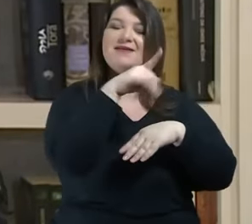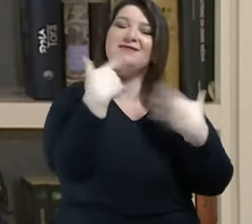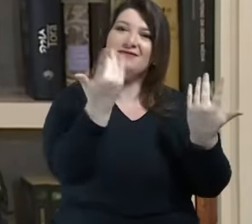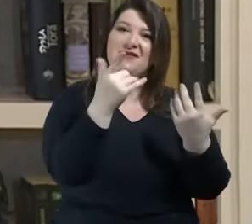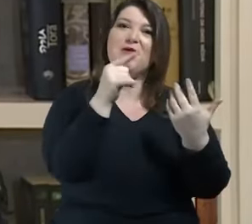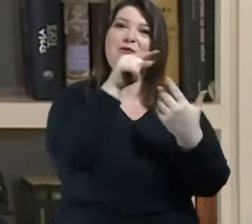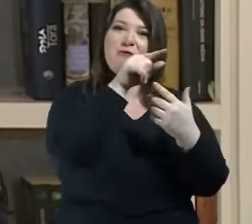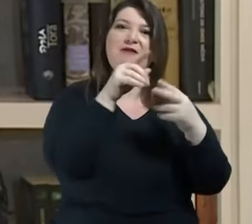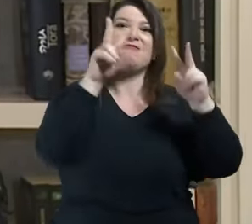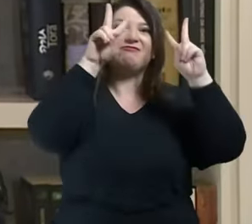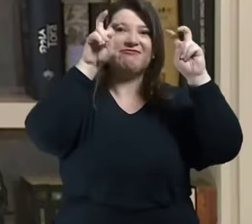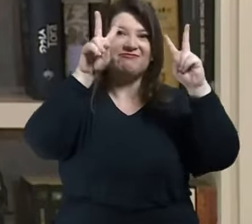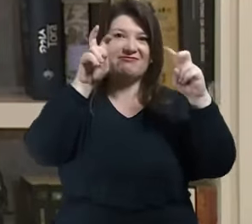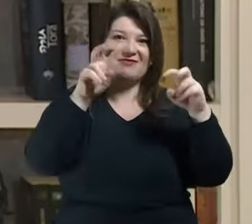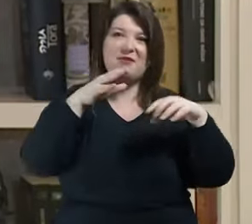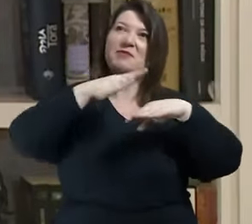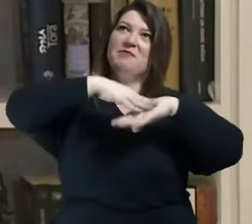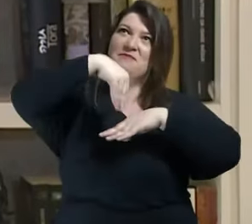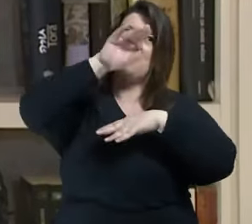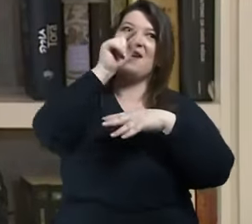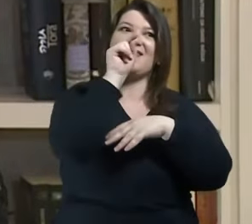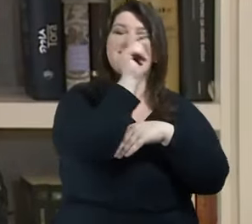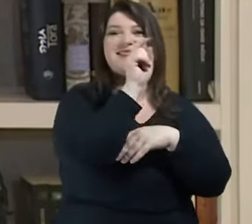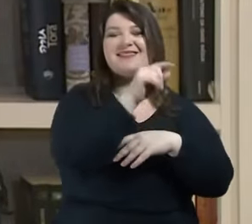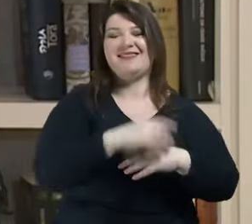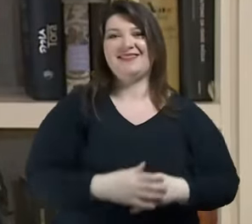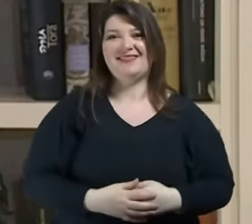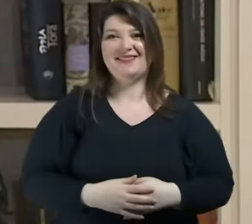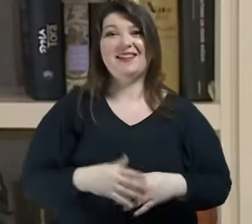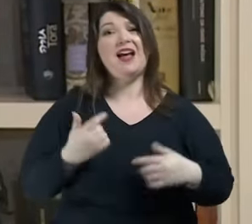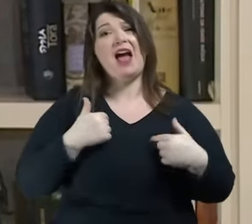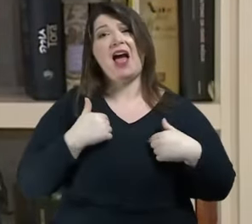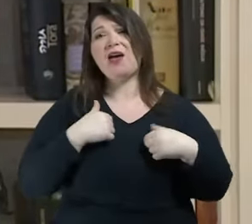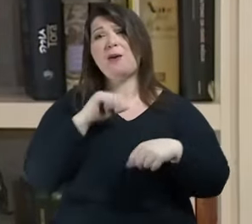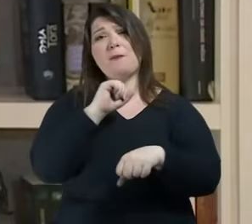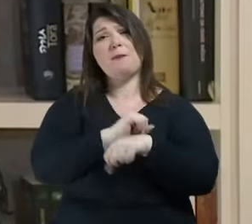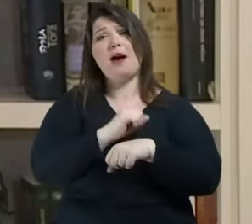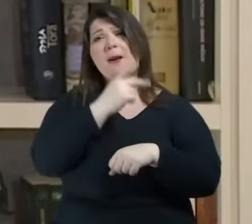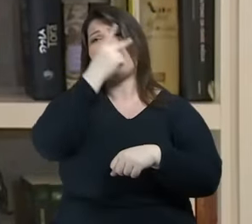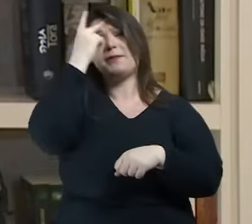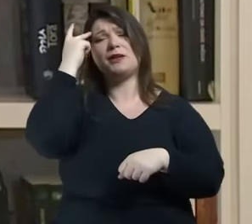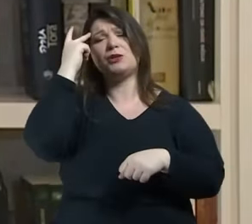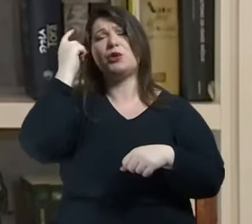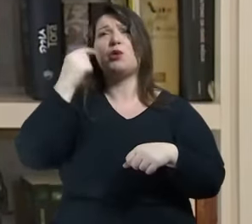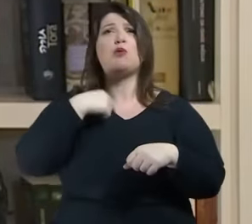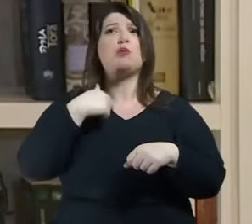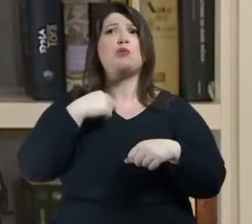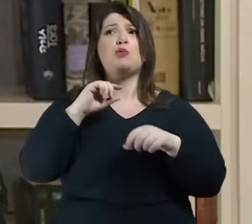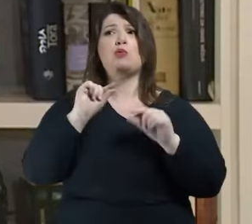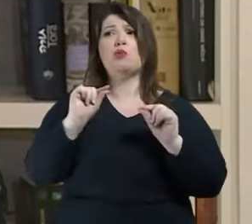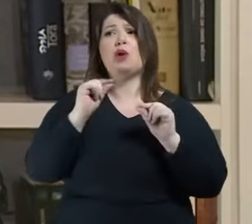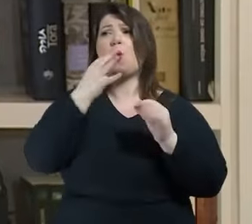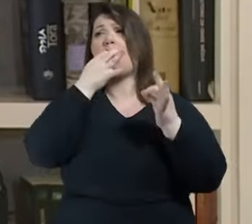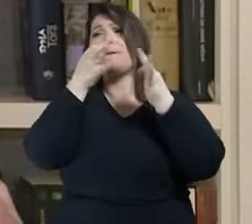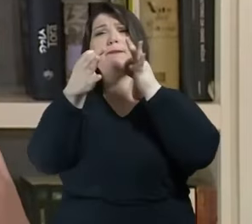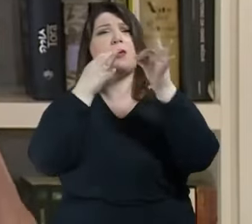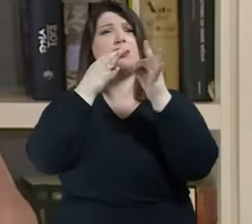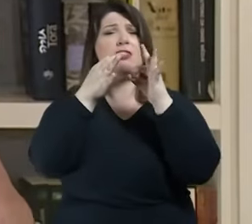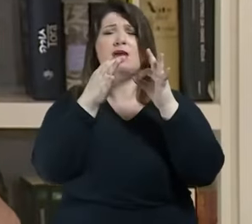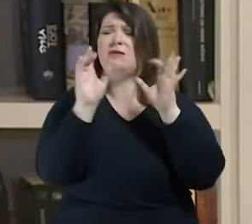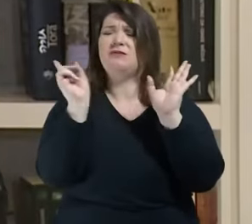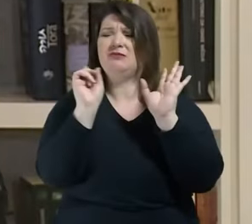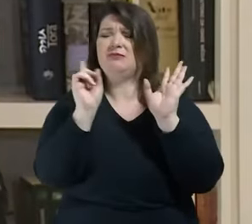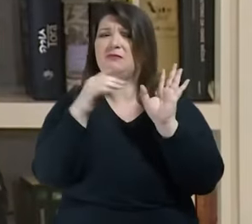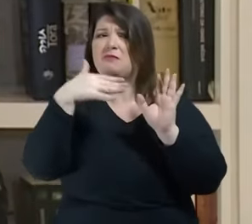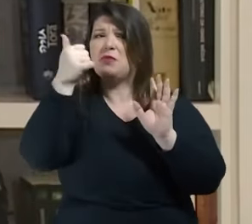e eu deixo de ser uma pessoa com idiosincrasias altos e baixos opiniões algumas não tão simpáticas